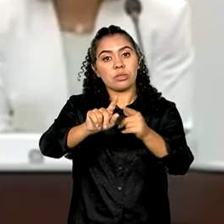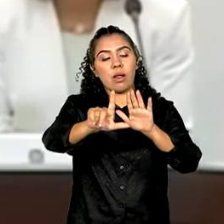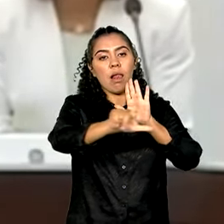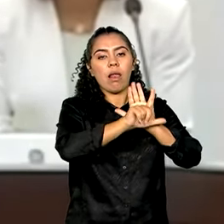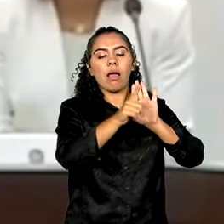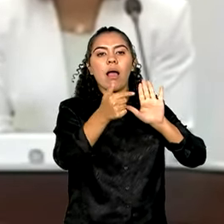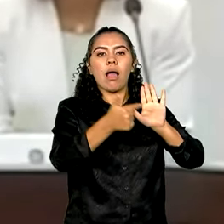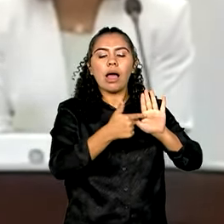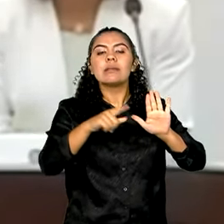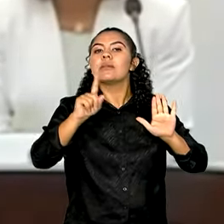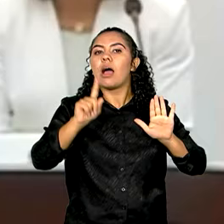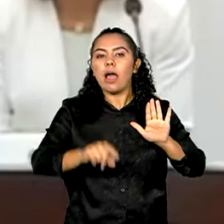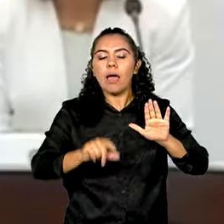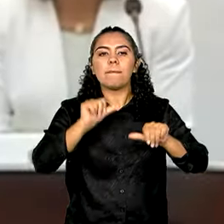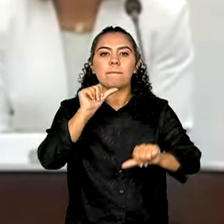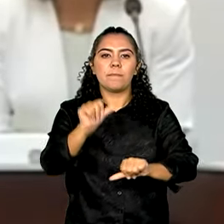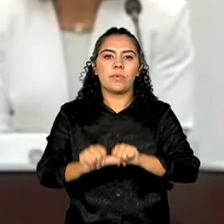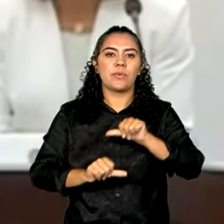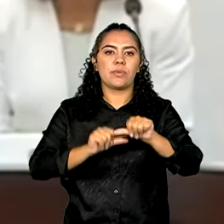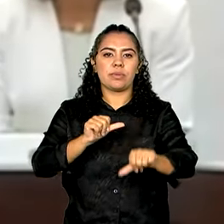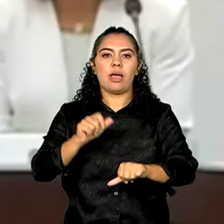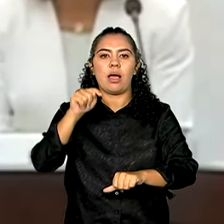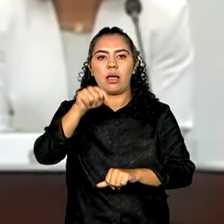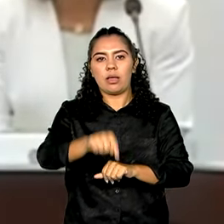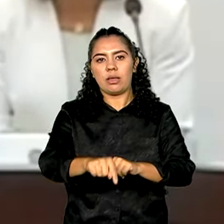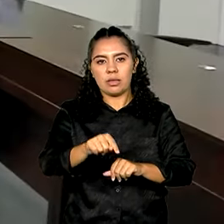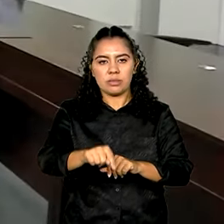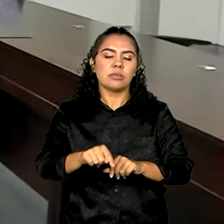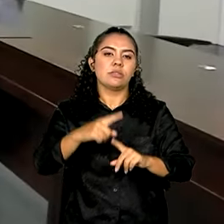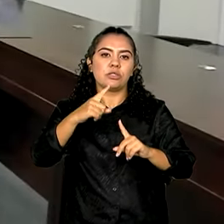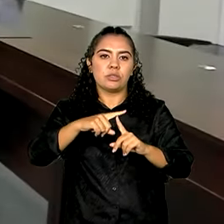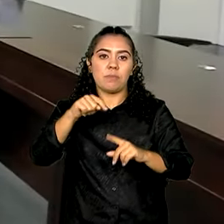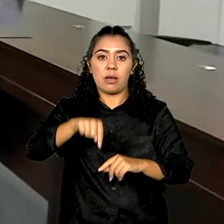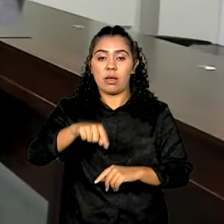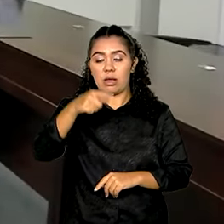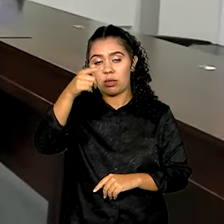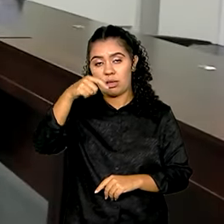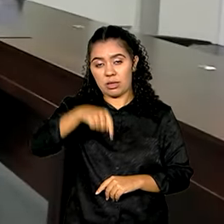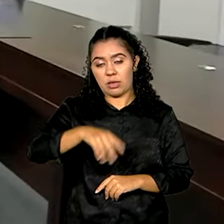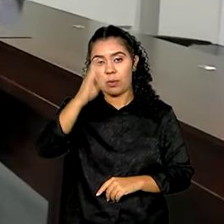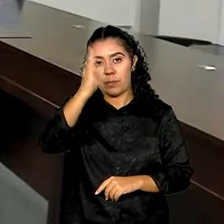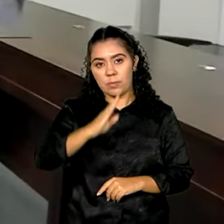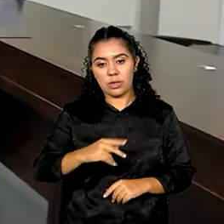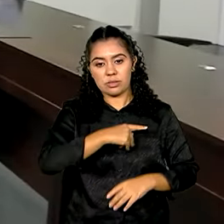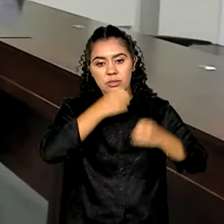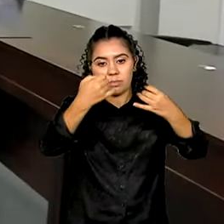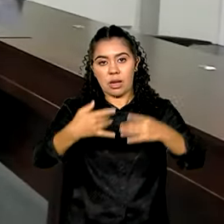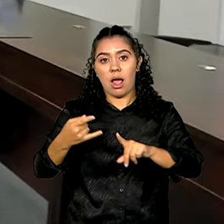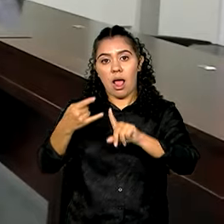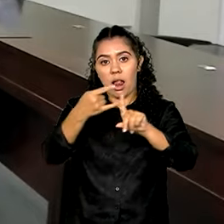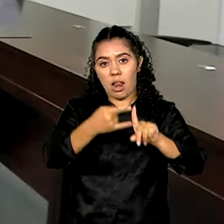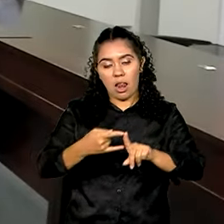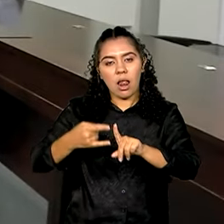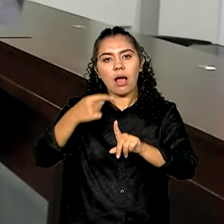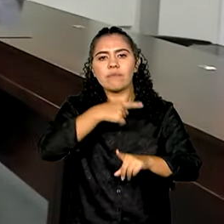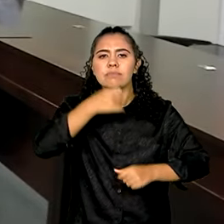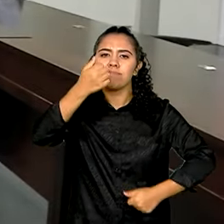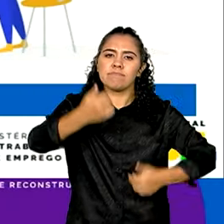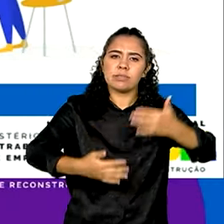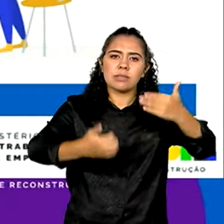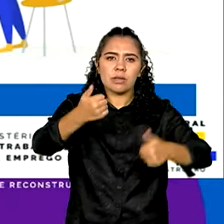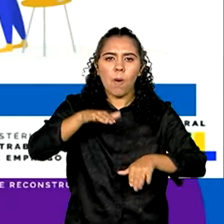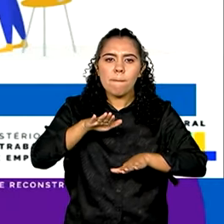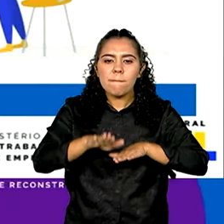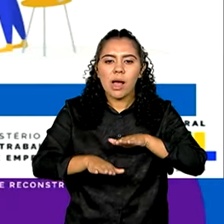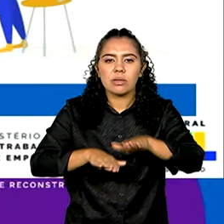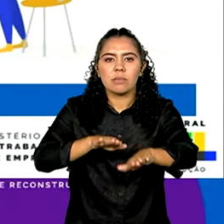exatamente mudar essa cultura no nosso país. Durante a live, os técnicos do Ministério do Trabalho explicaram passo a